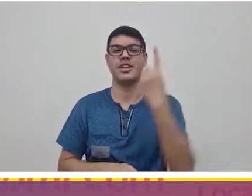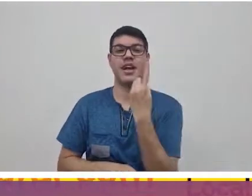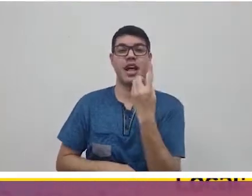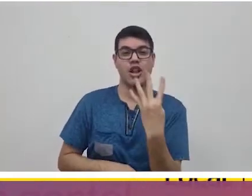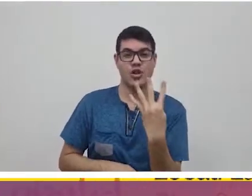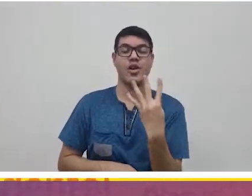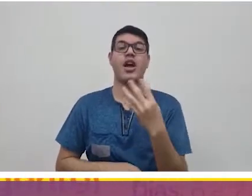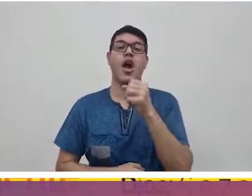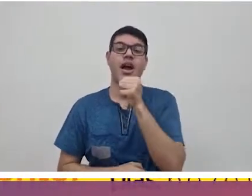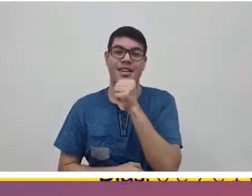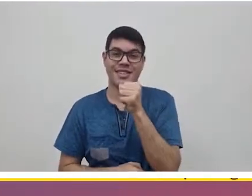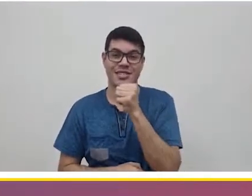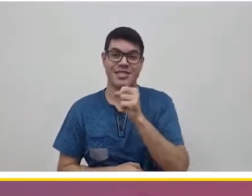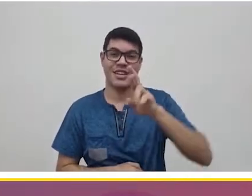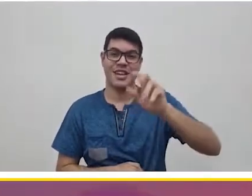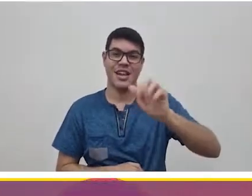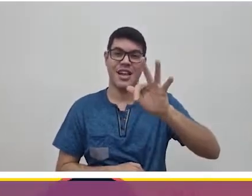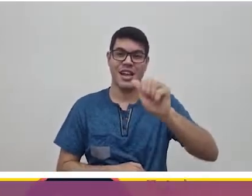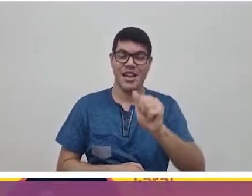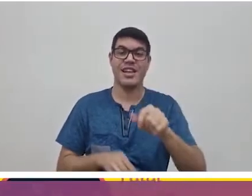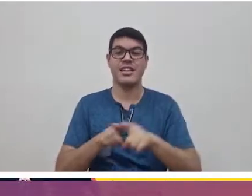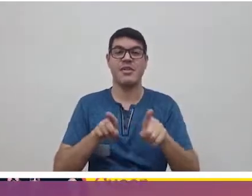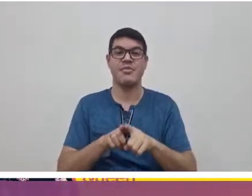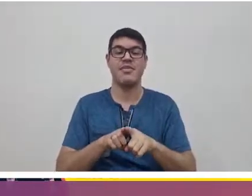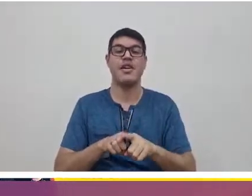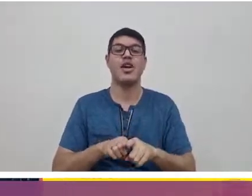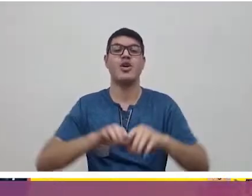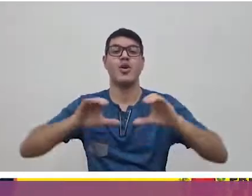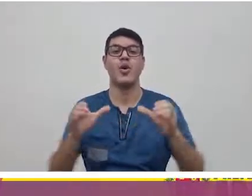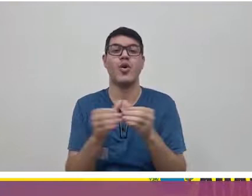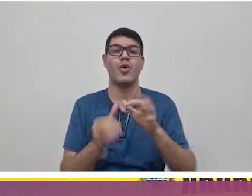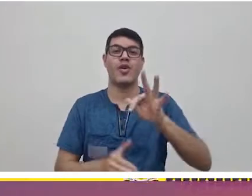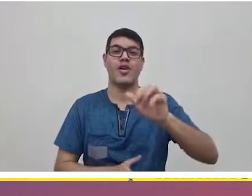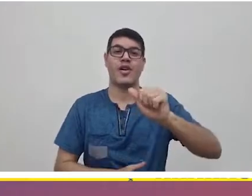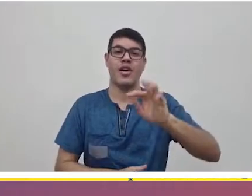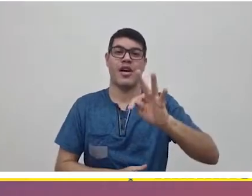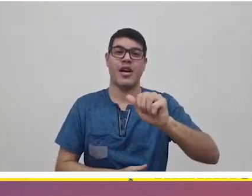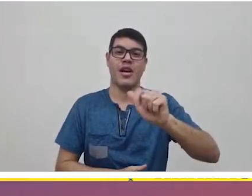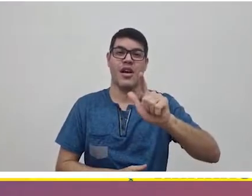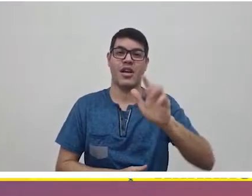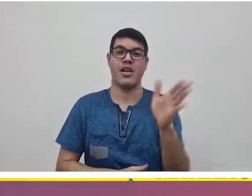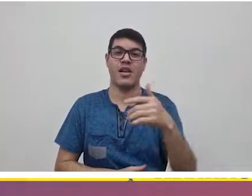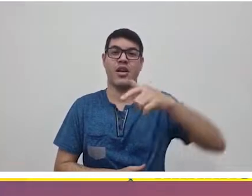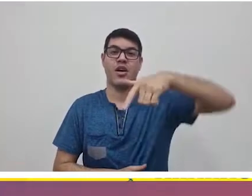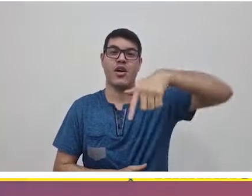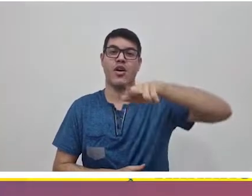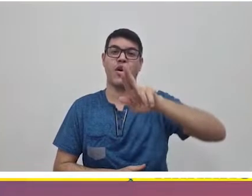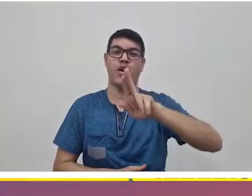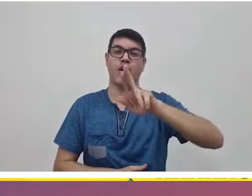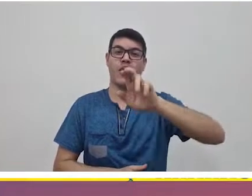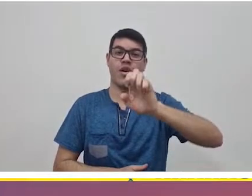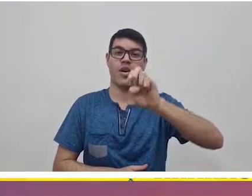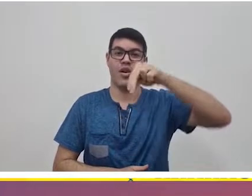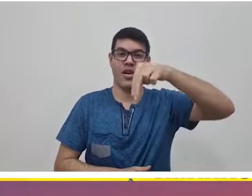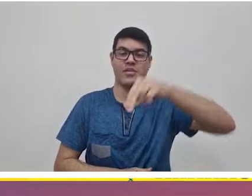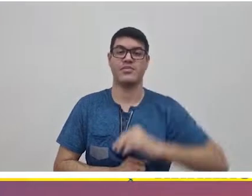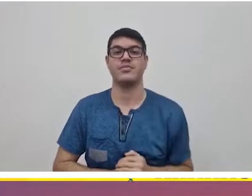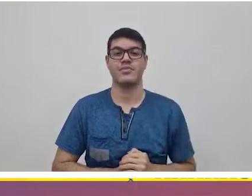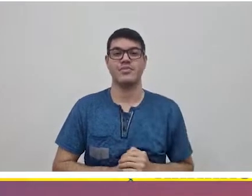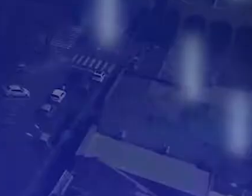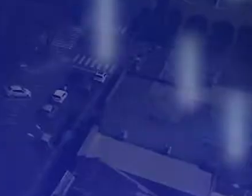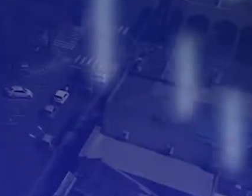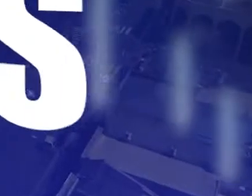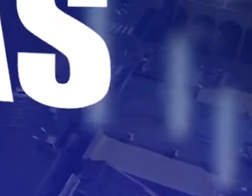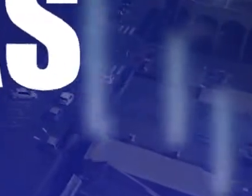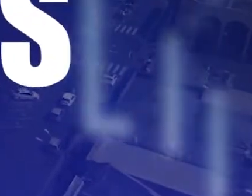musicais como as orquestras Pé de Moleque e de Violeiros de Araras e no dia 14 shows com o cantor Rafa e a banda Fatal